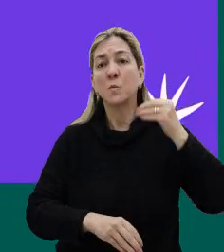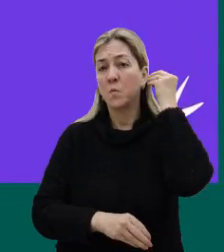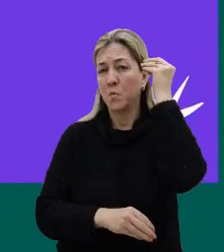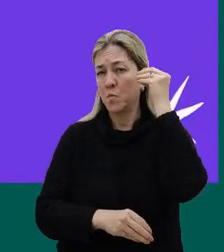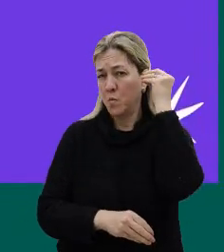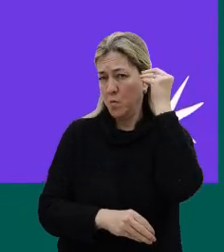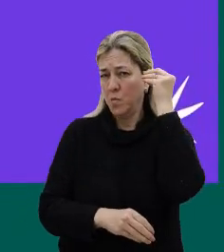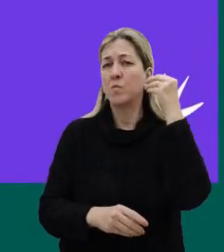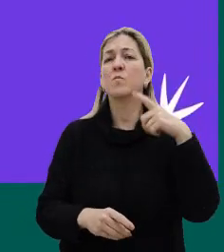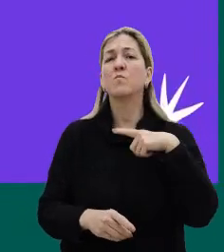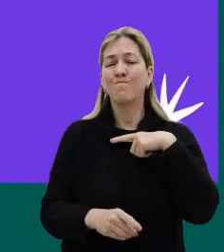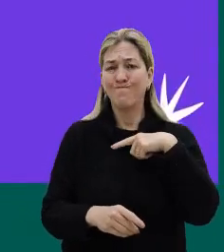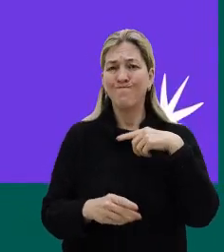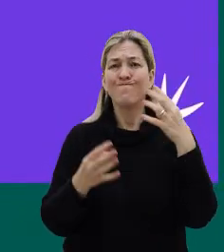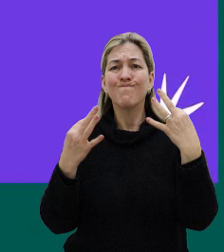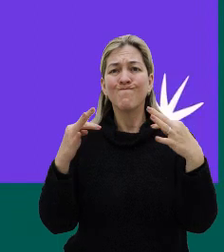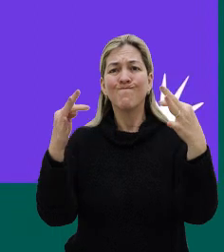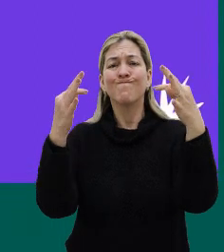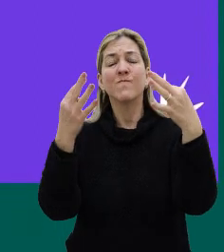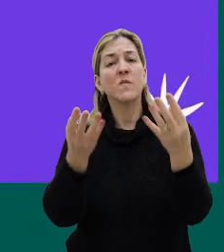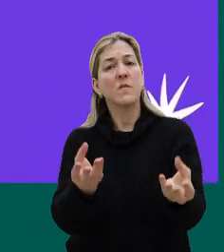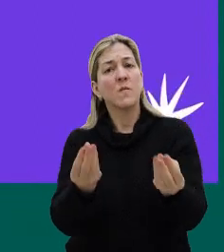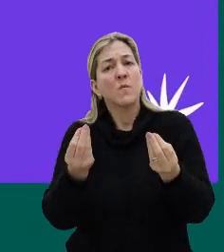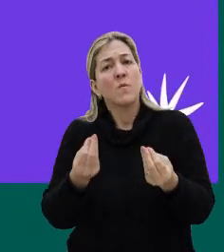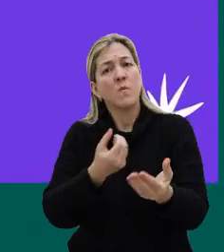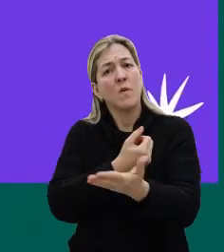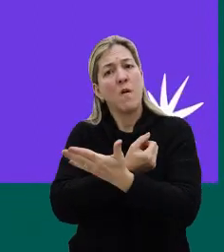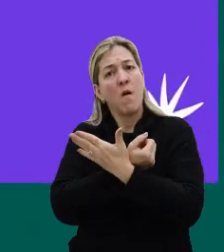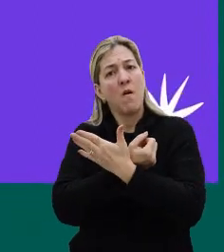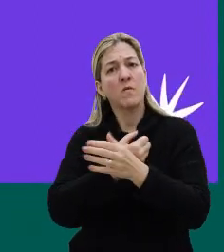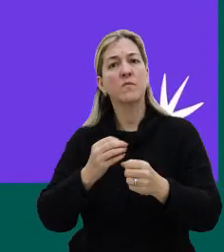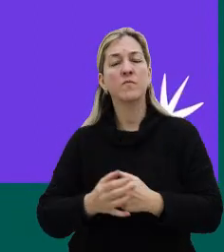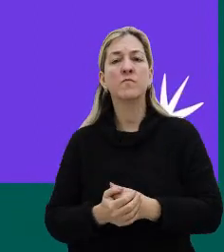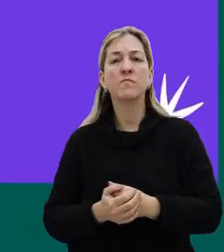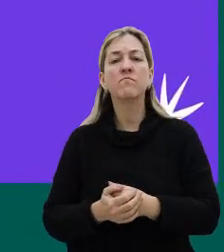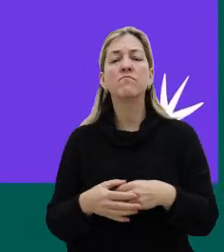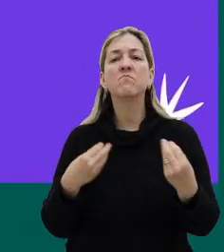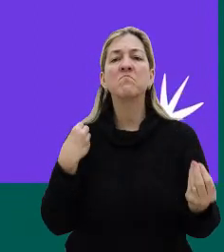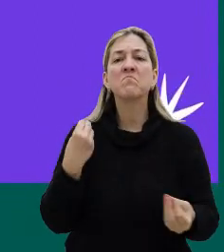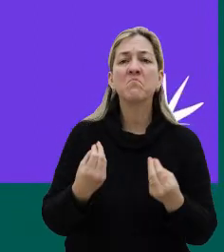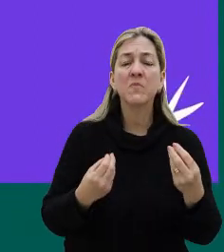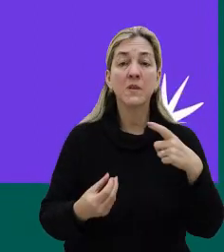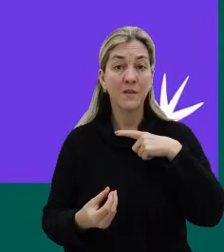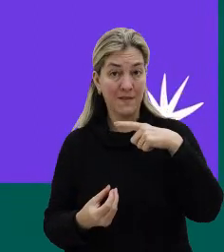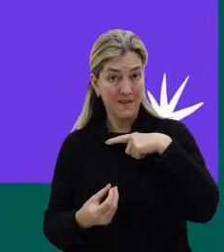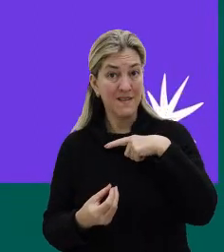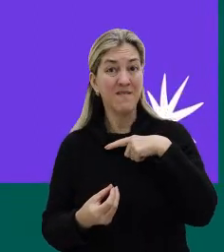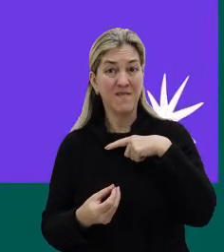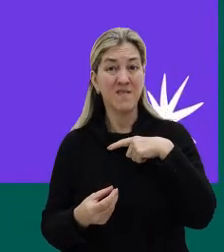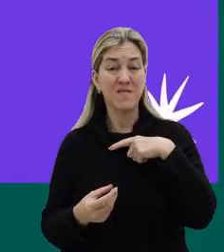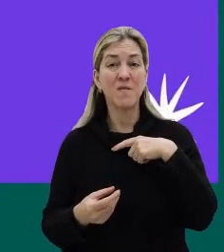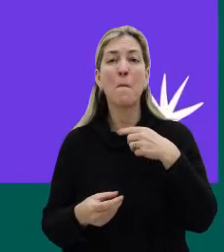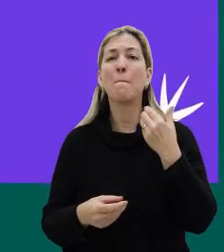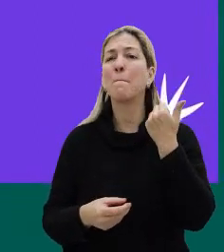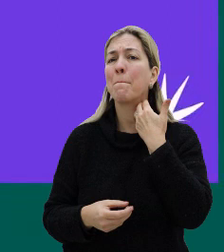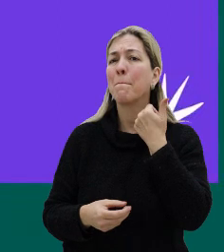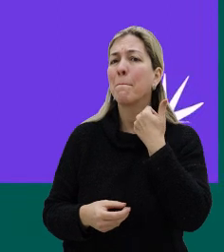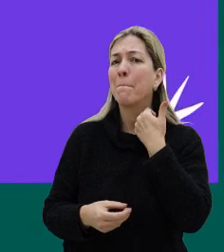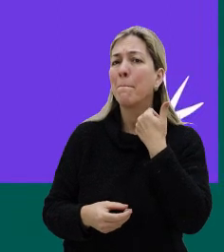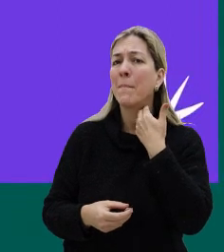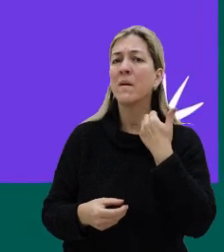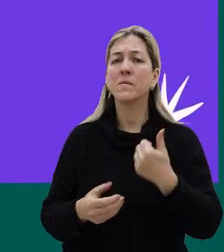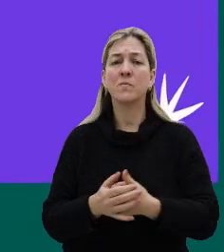vêm recebendo ajuda. E para tanto, para a gente ter esse bate-papo aí,